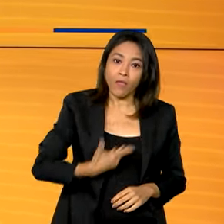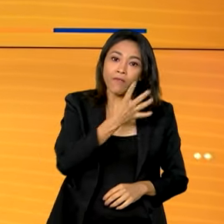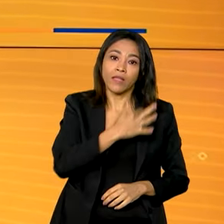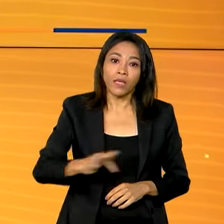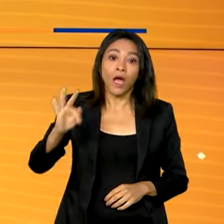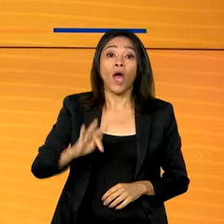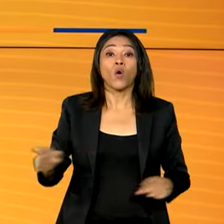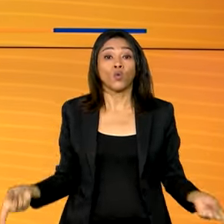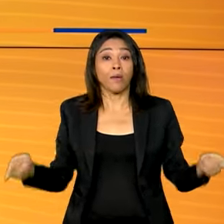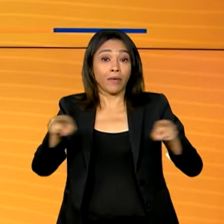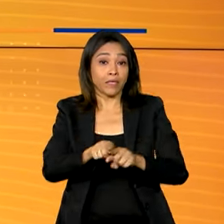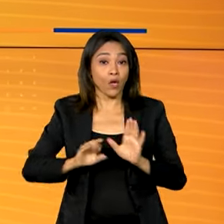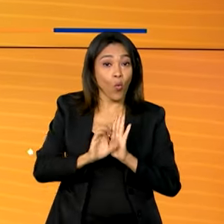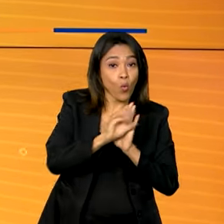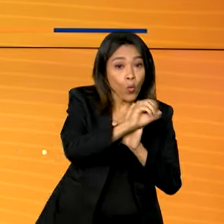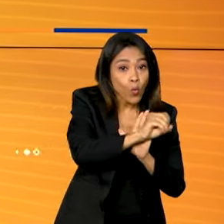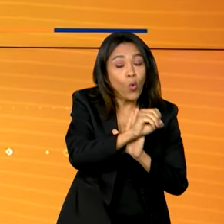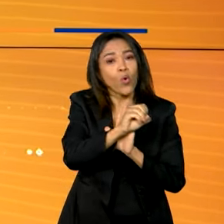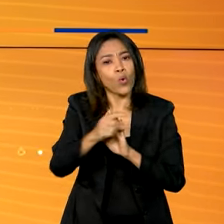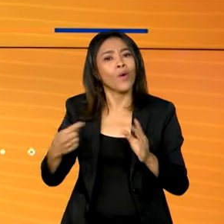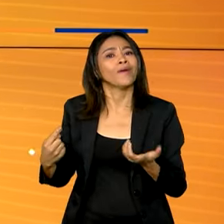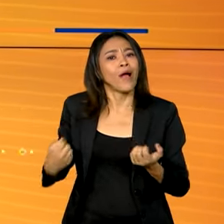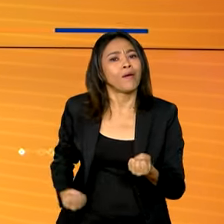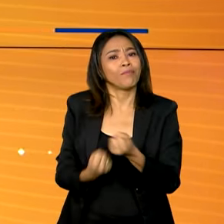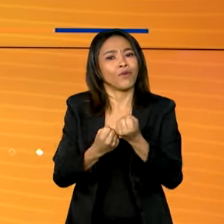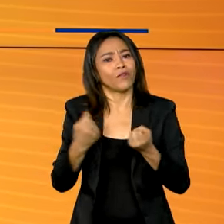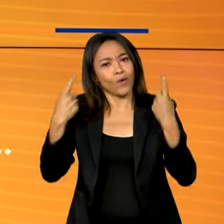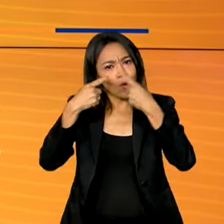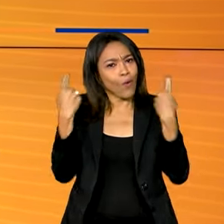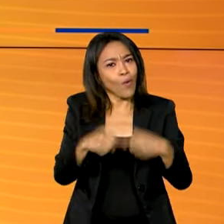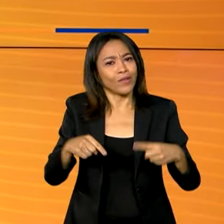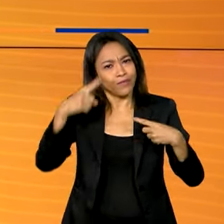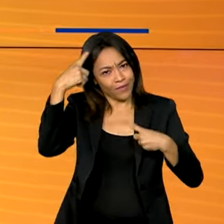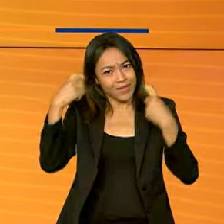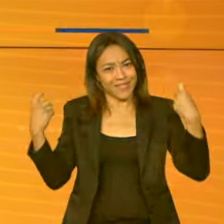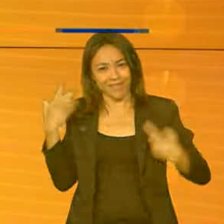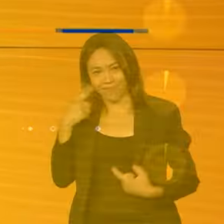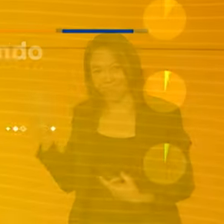Google se unem no combate à violência contra as mulheres. A gente volta já já.